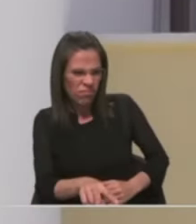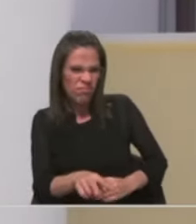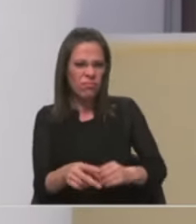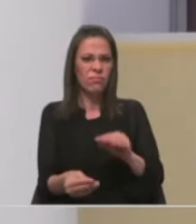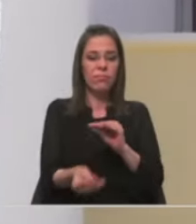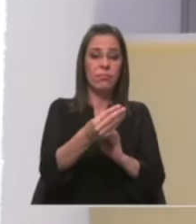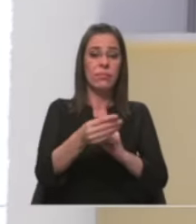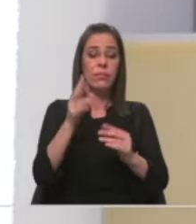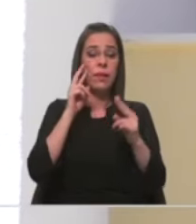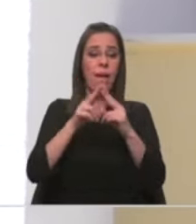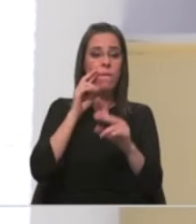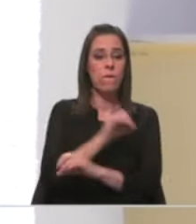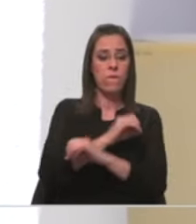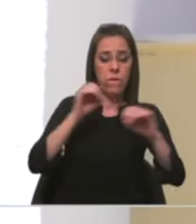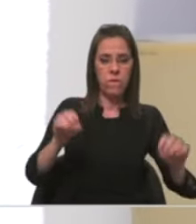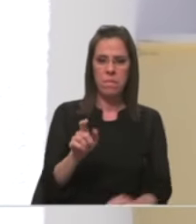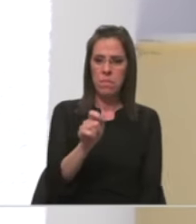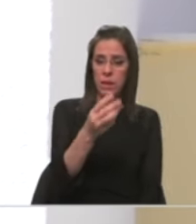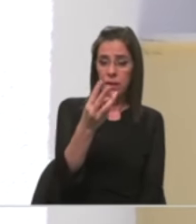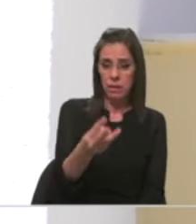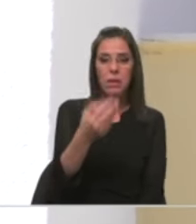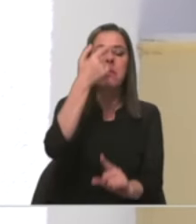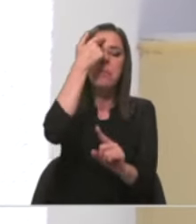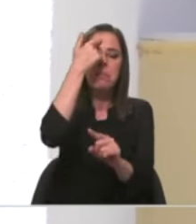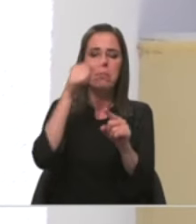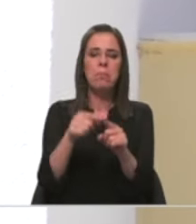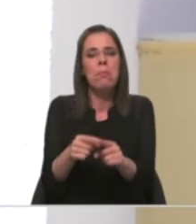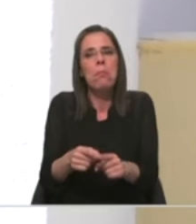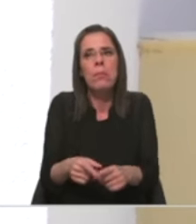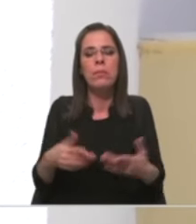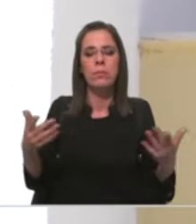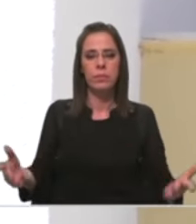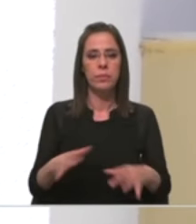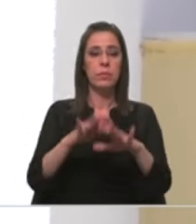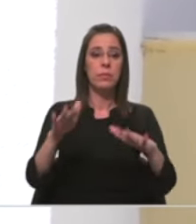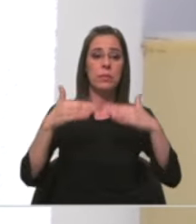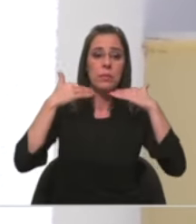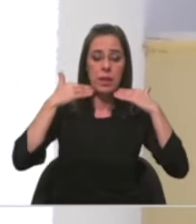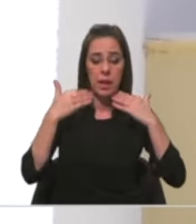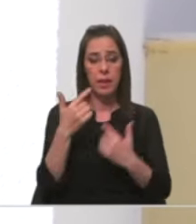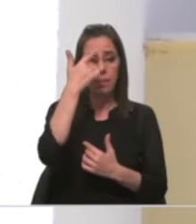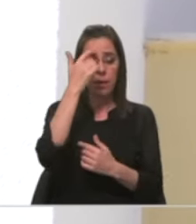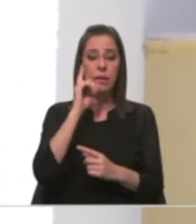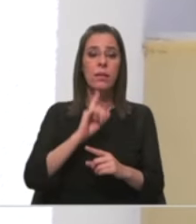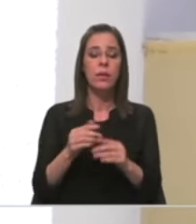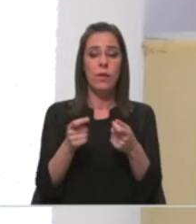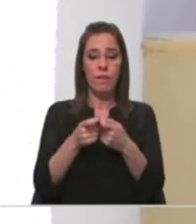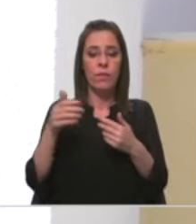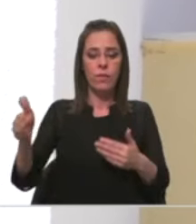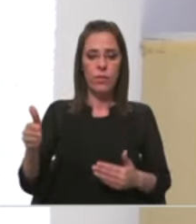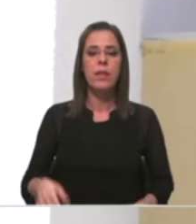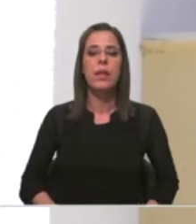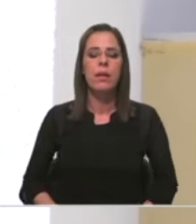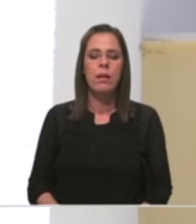Não viam a idosa há três meses, mas julgaram que ela tinha sido internada. E esta mulher, segundo os vizinhos,